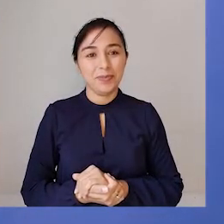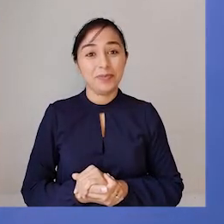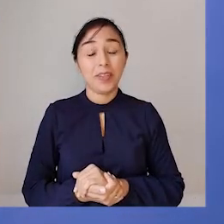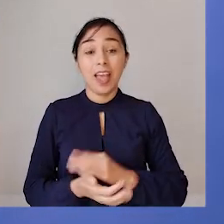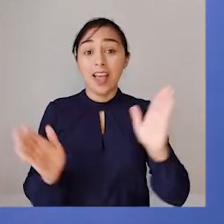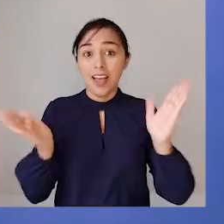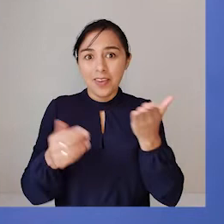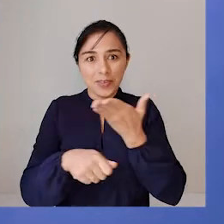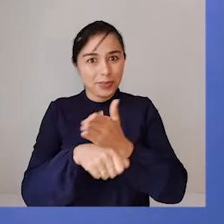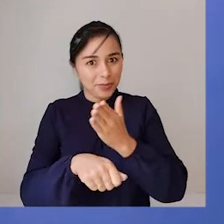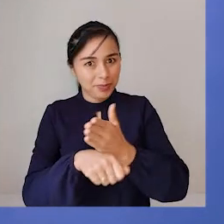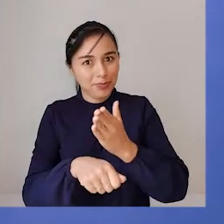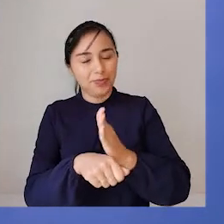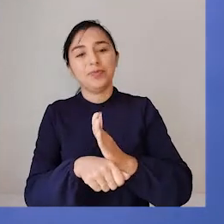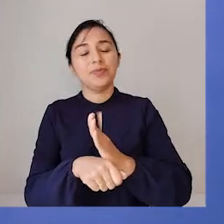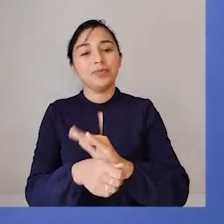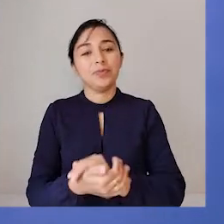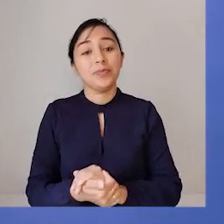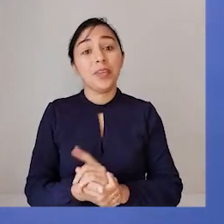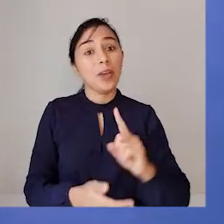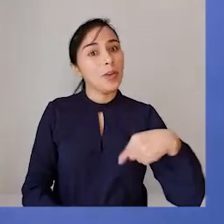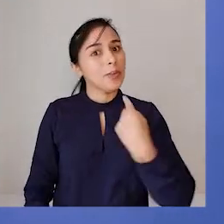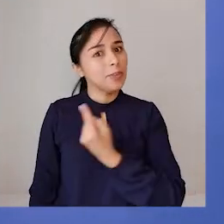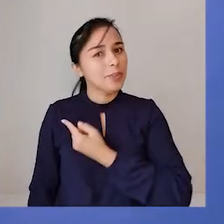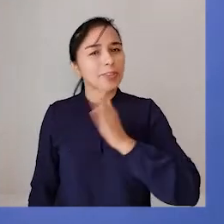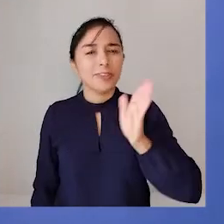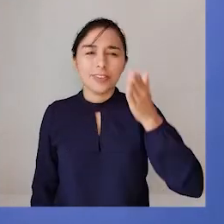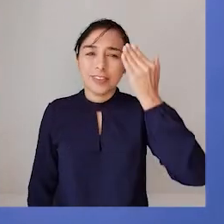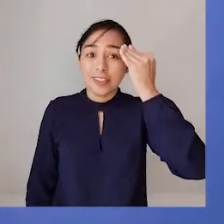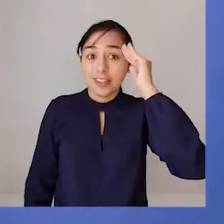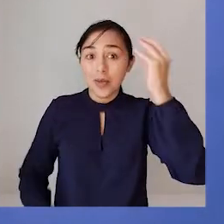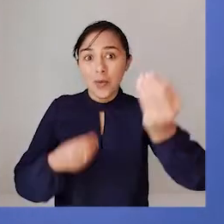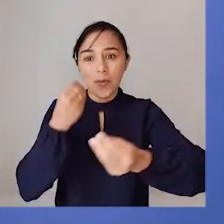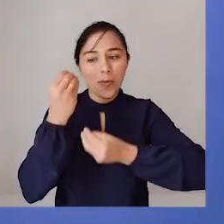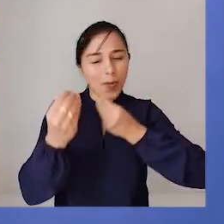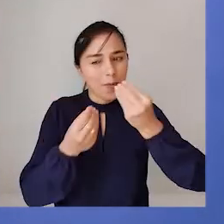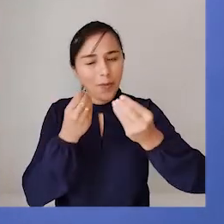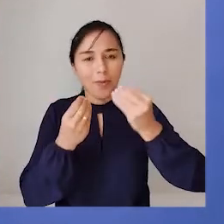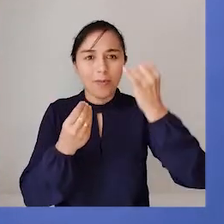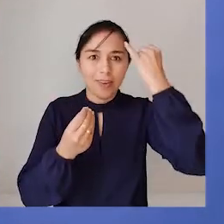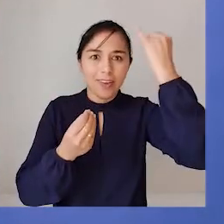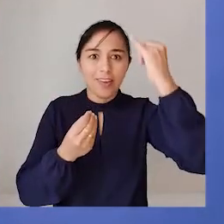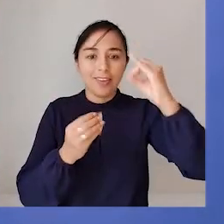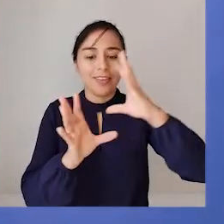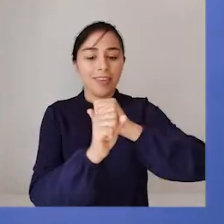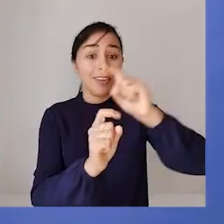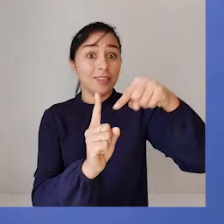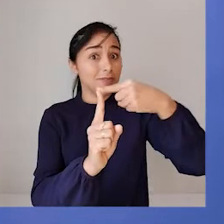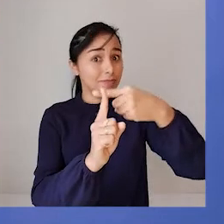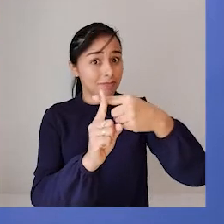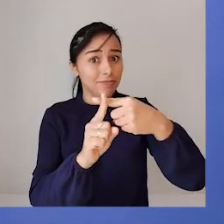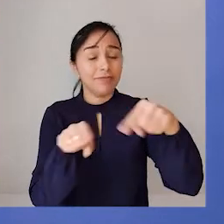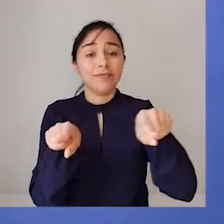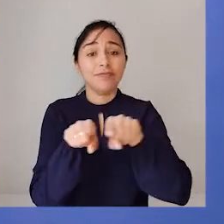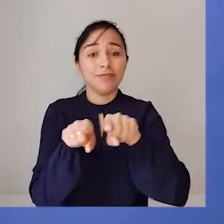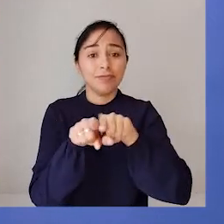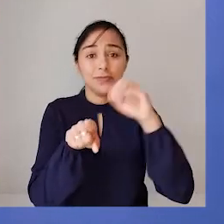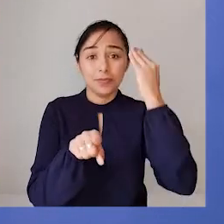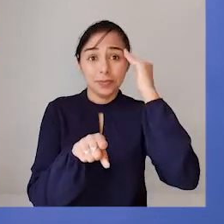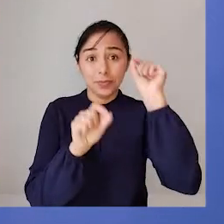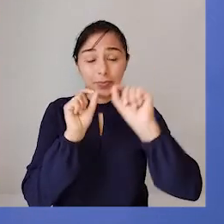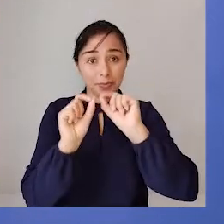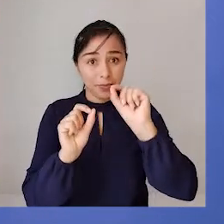Vamos praticar, então, já que nós já entendemos como funciona a ideia da adição e, mais ainda, nós